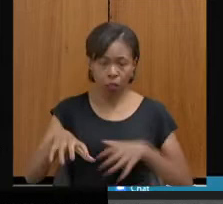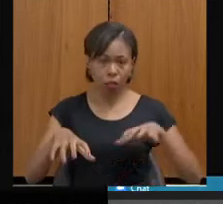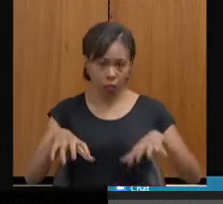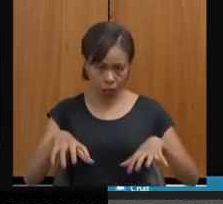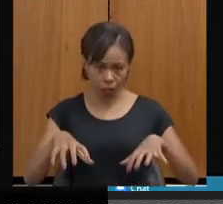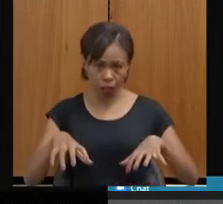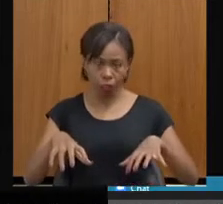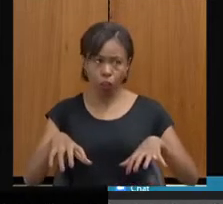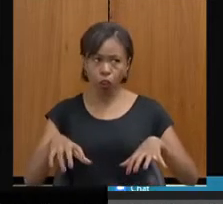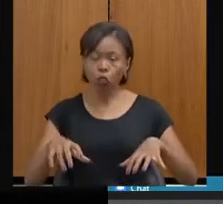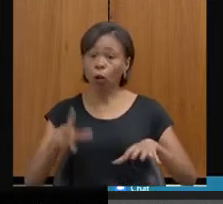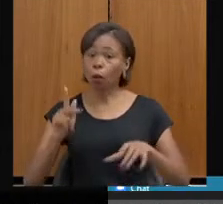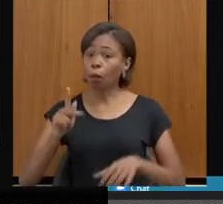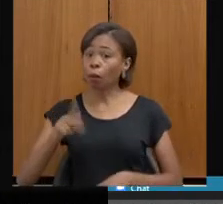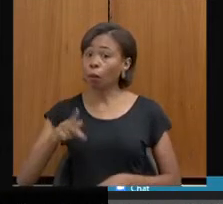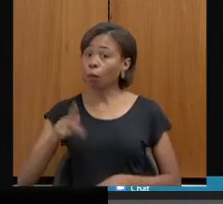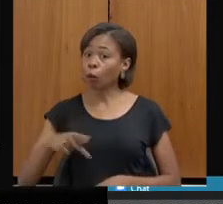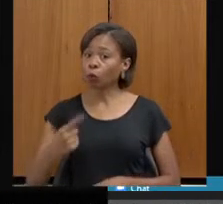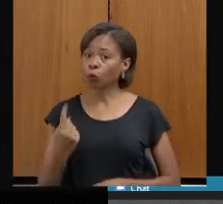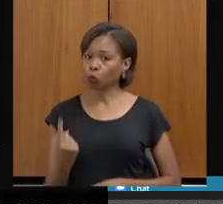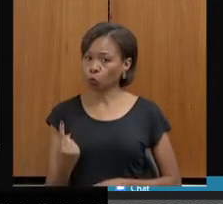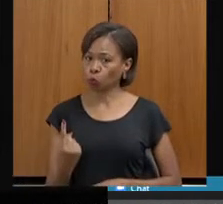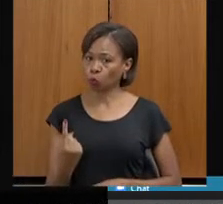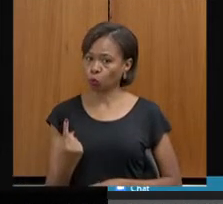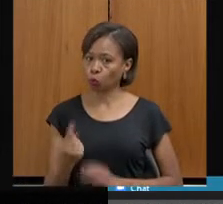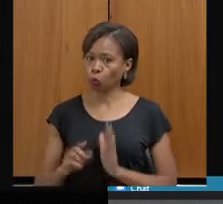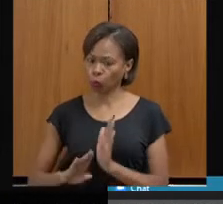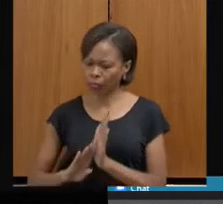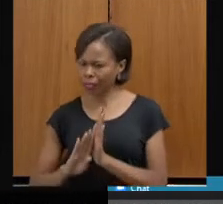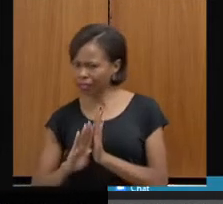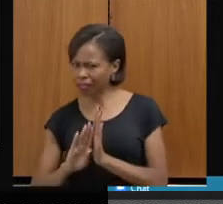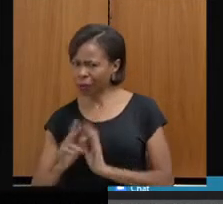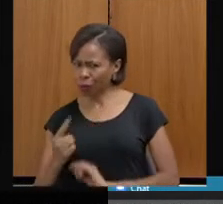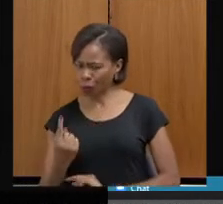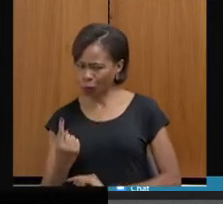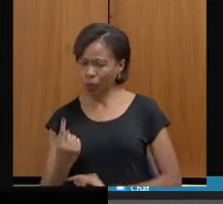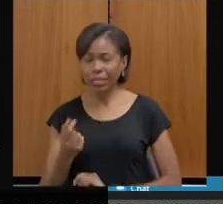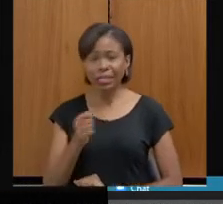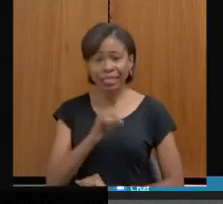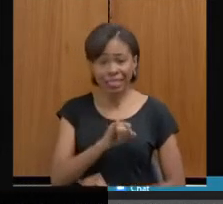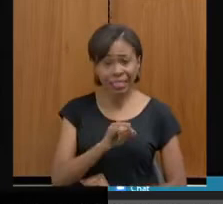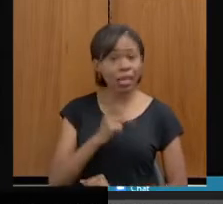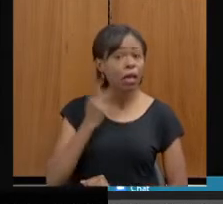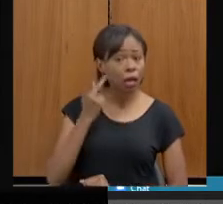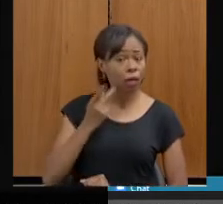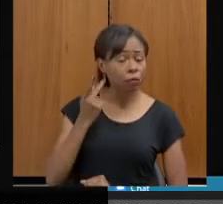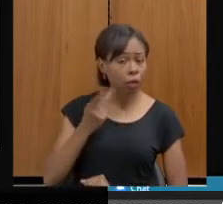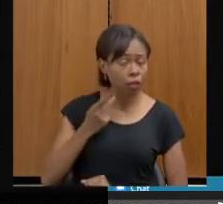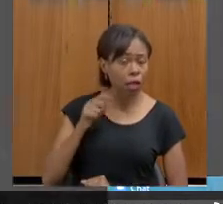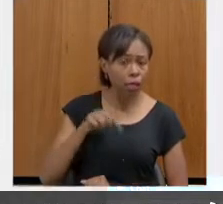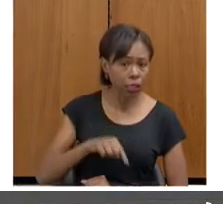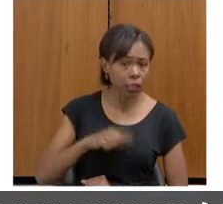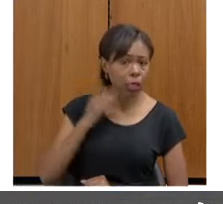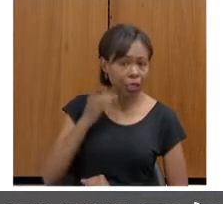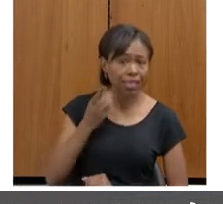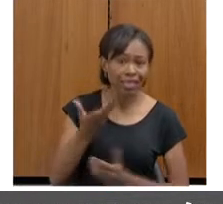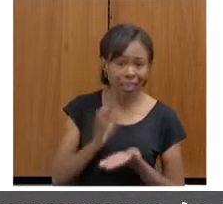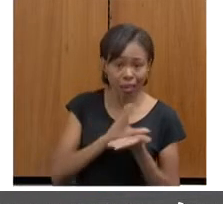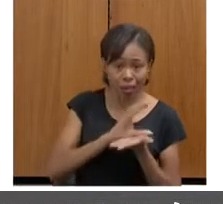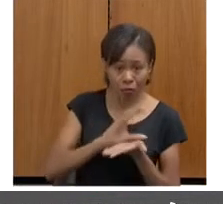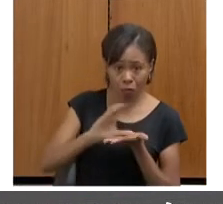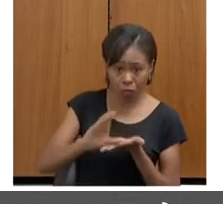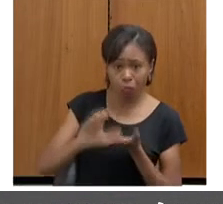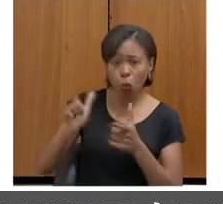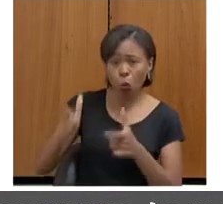1, que são as nossas unidades, se aquele parlamentar ou se a senhora quiser destinar uma emenda parlamentar para as minhas duas piores